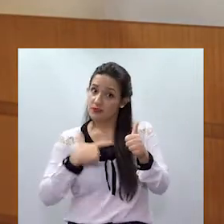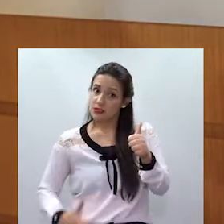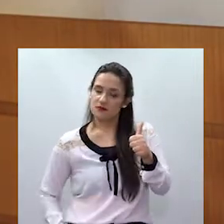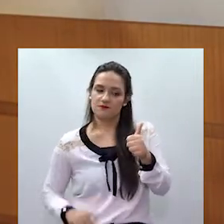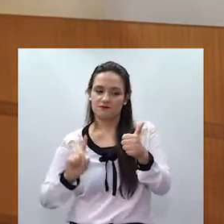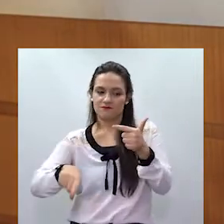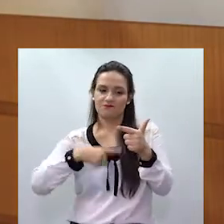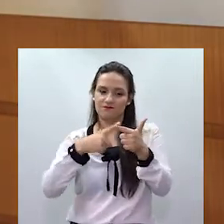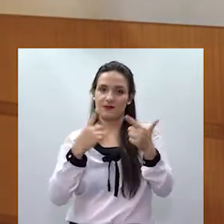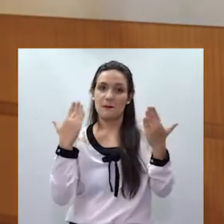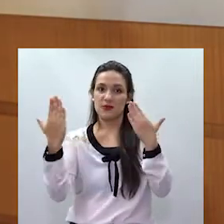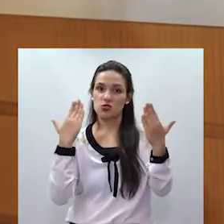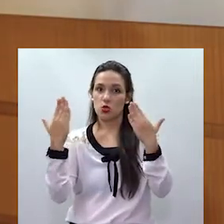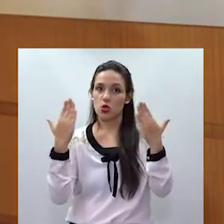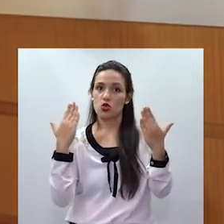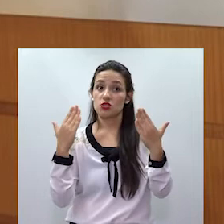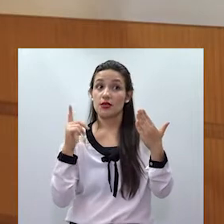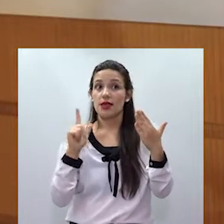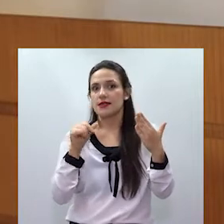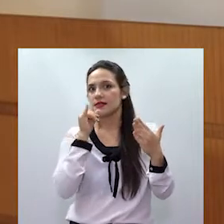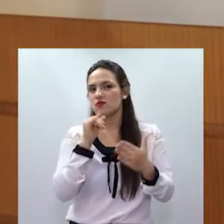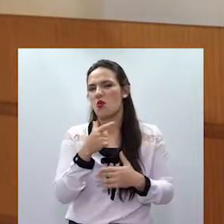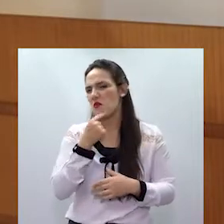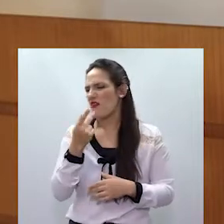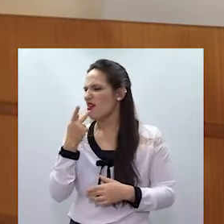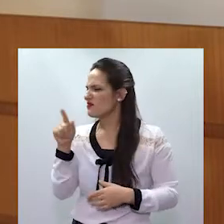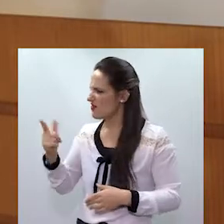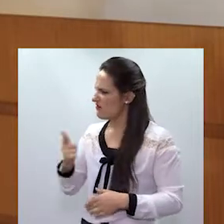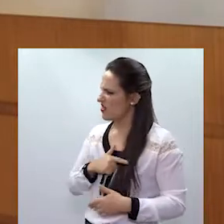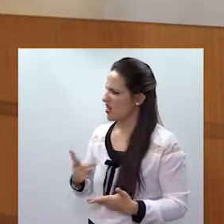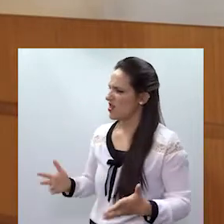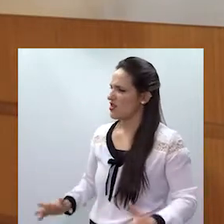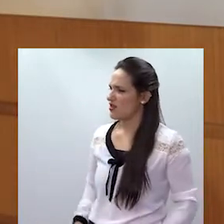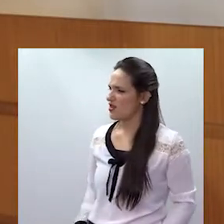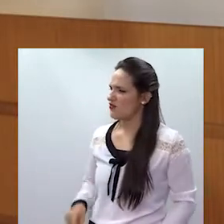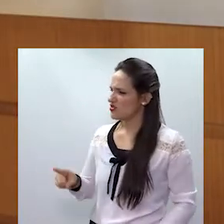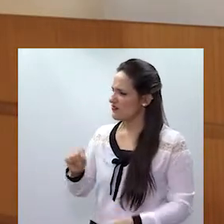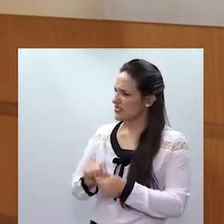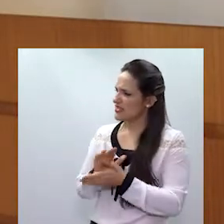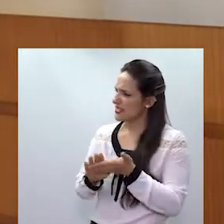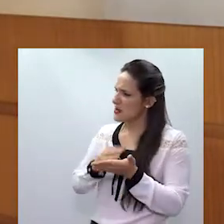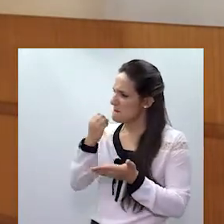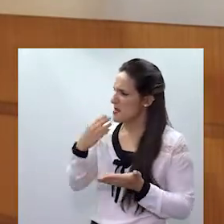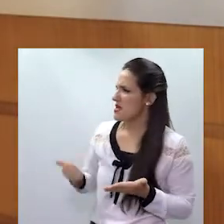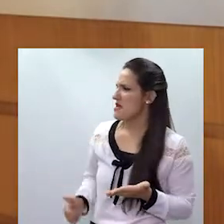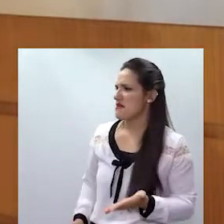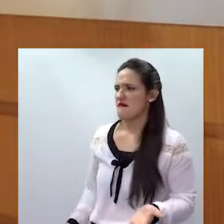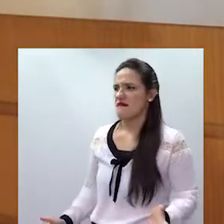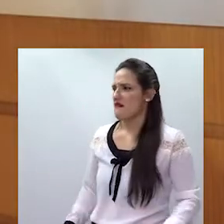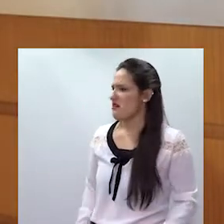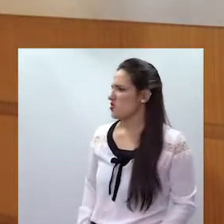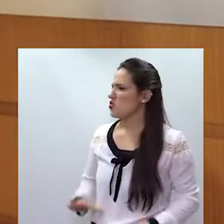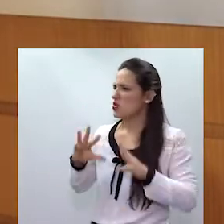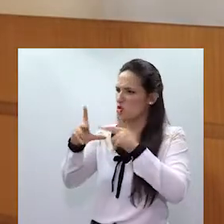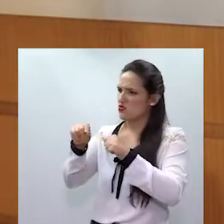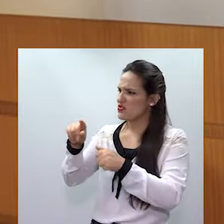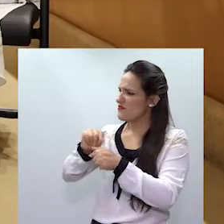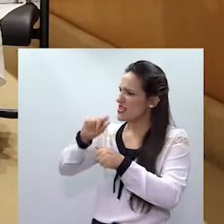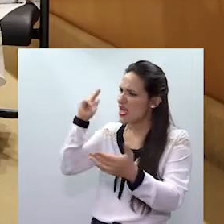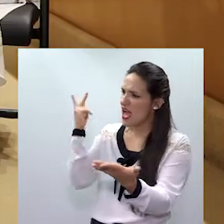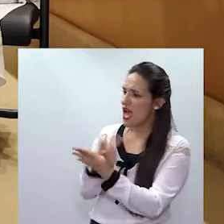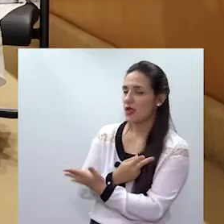Já a violência psicológica, que é quando o homem fica diminuindo a mulher, você não faz nada direito,